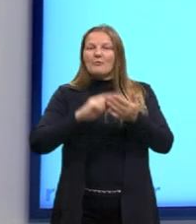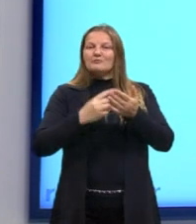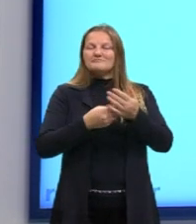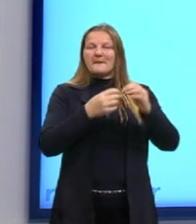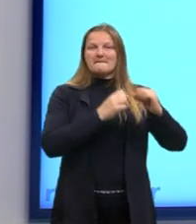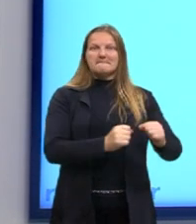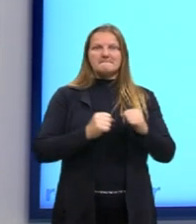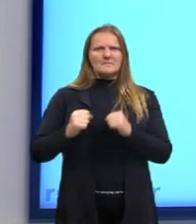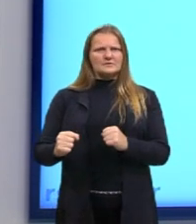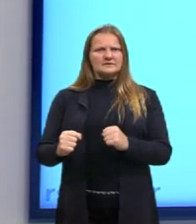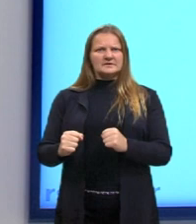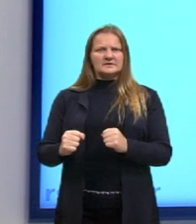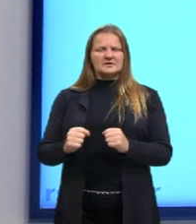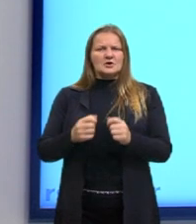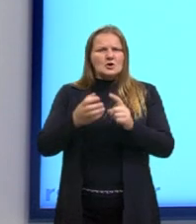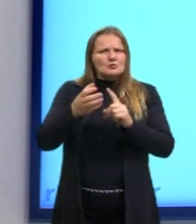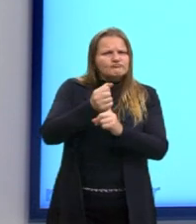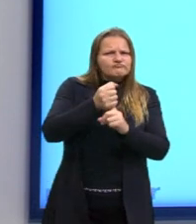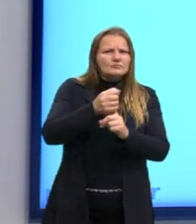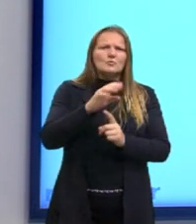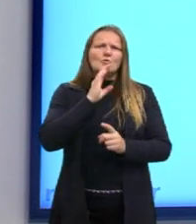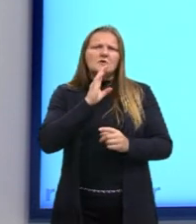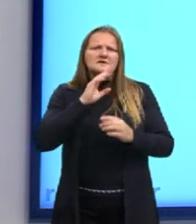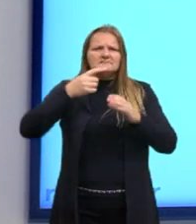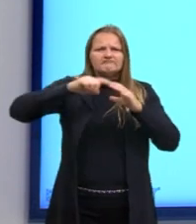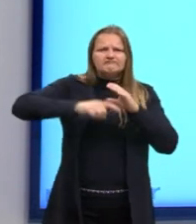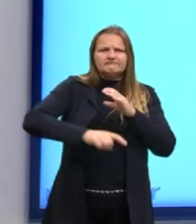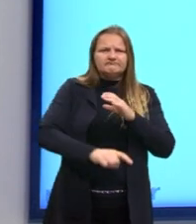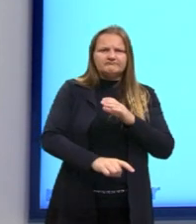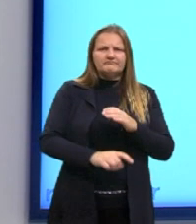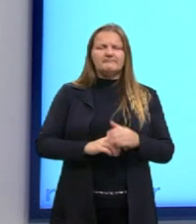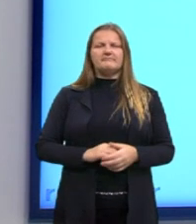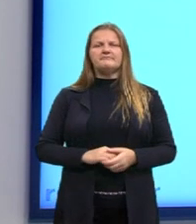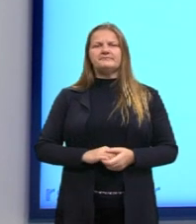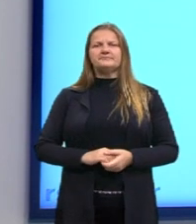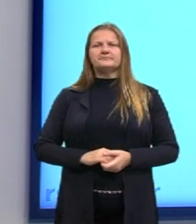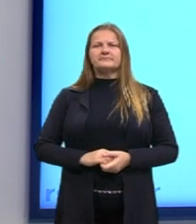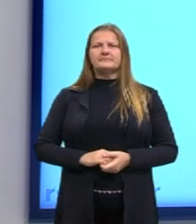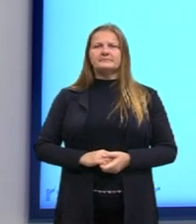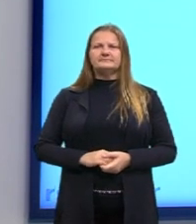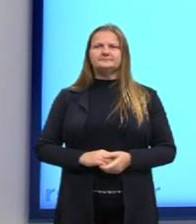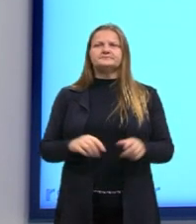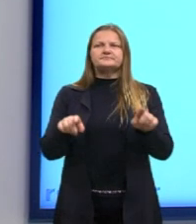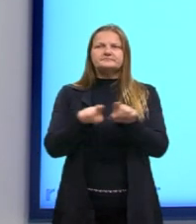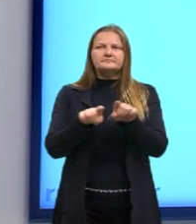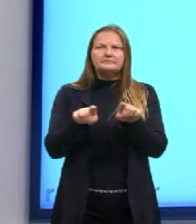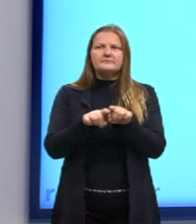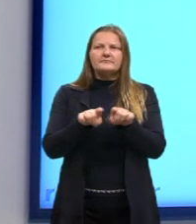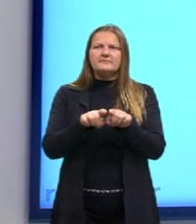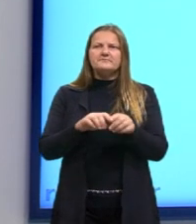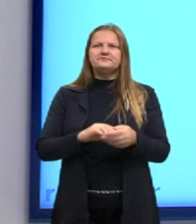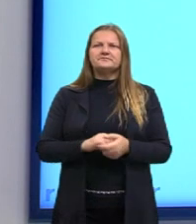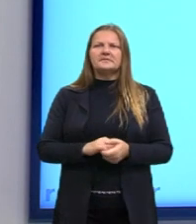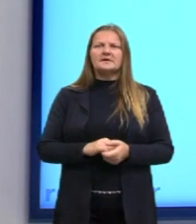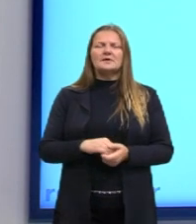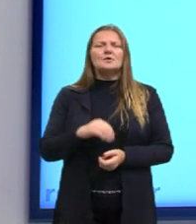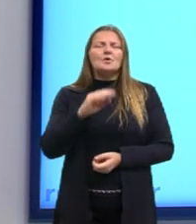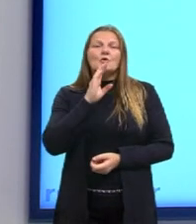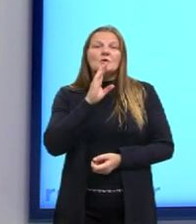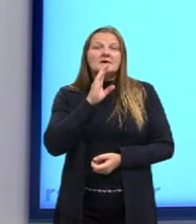então o conhecimento domínio para a compreensão das coisas. O conhecimento é insaciável